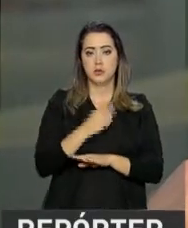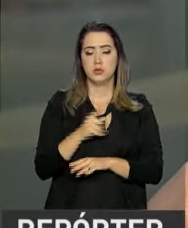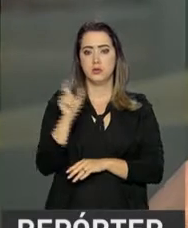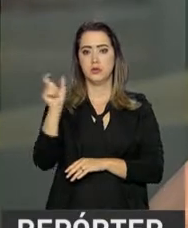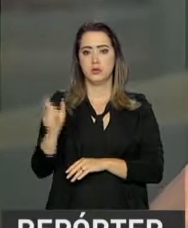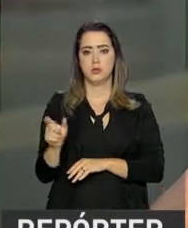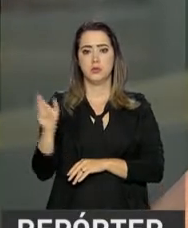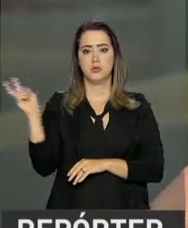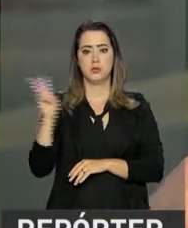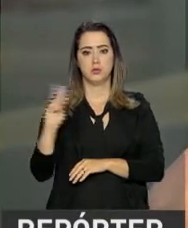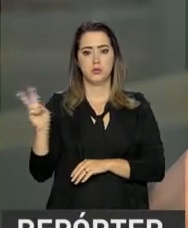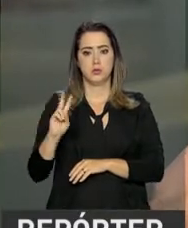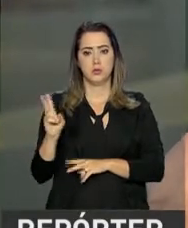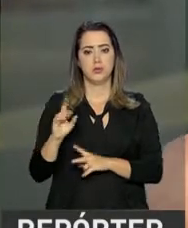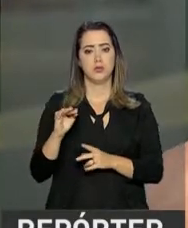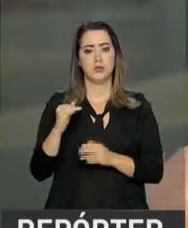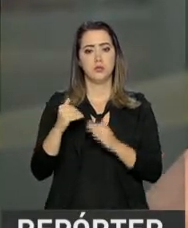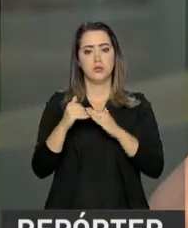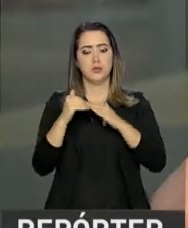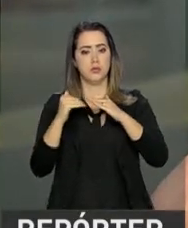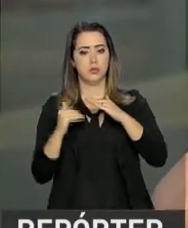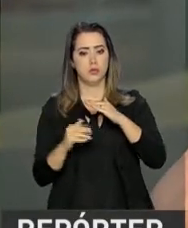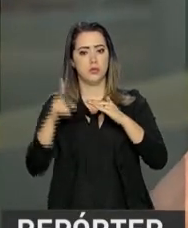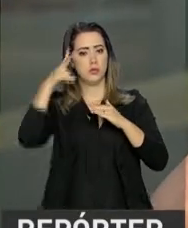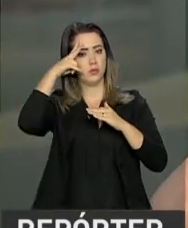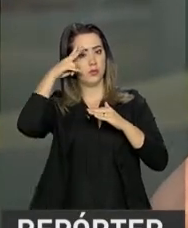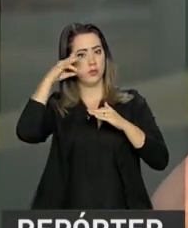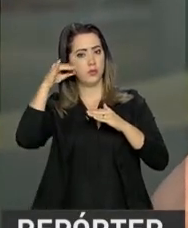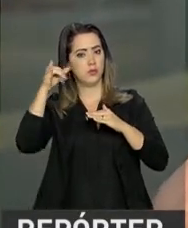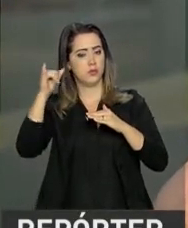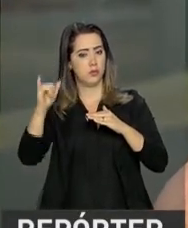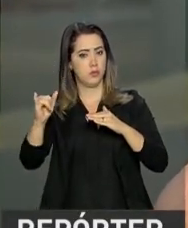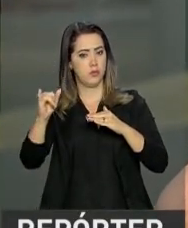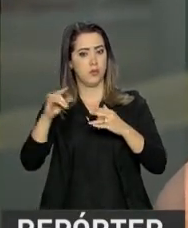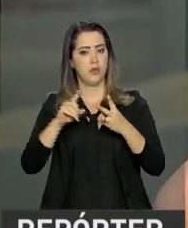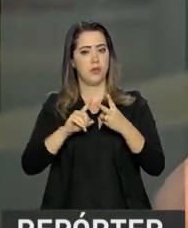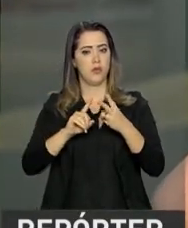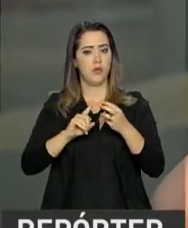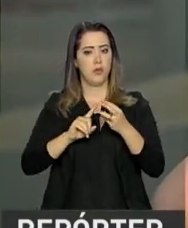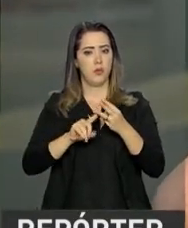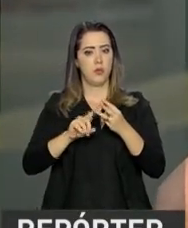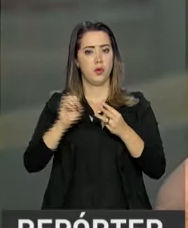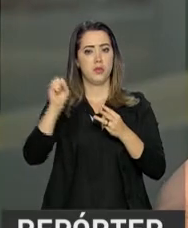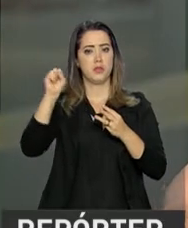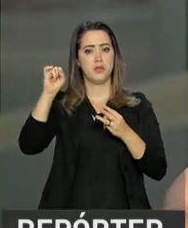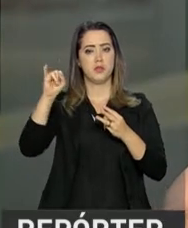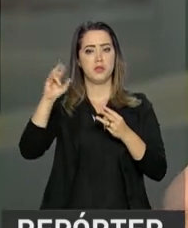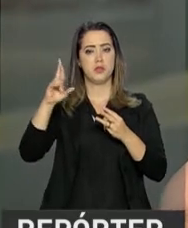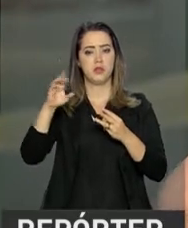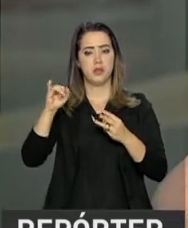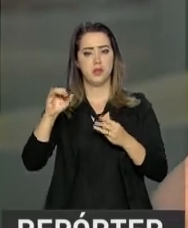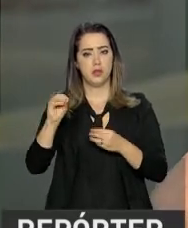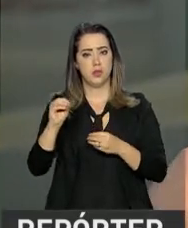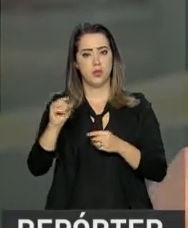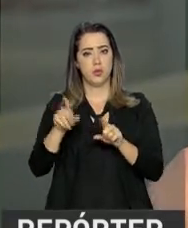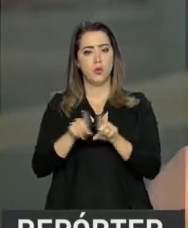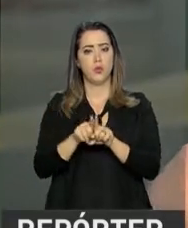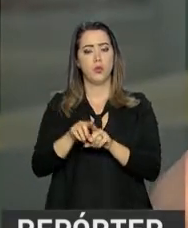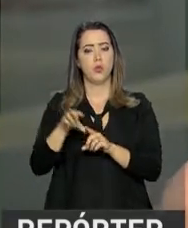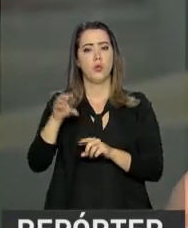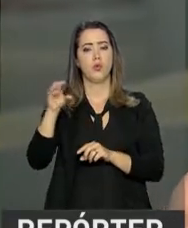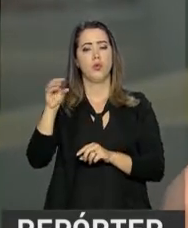cidadãos venezuelanos, seguido de haitianos, sírios, da República Democrática do Congo,